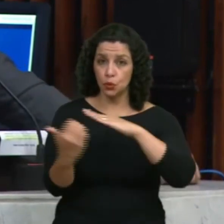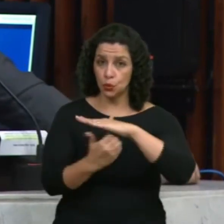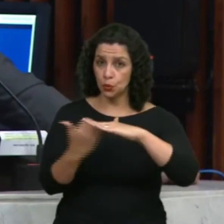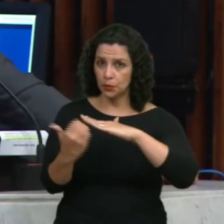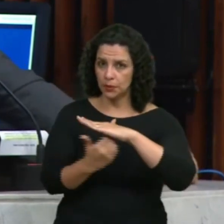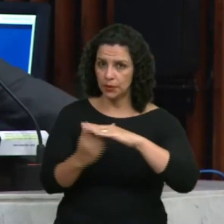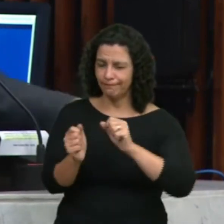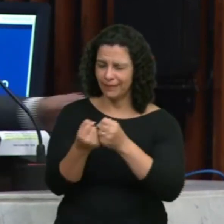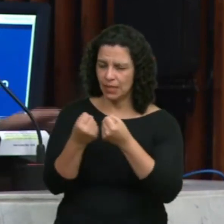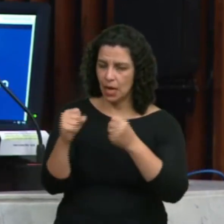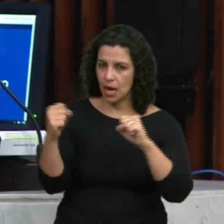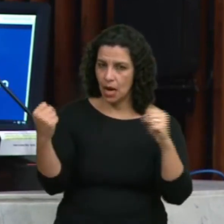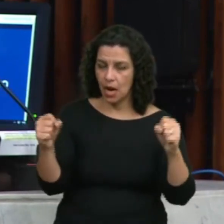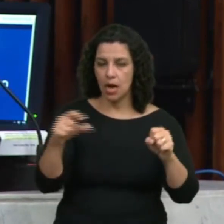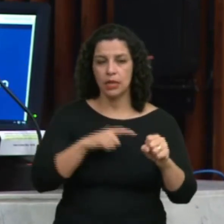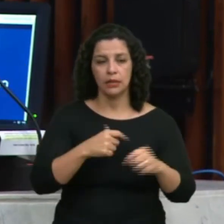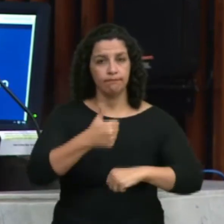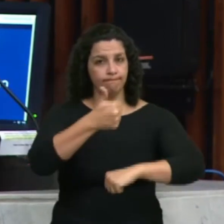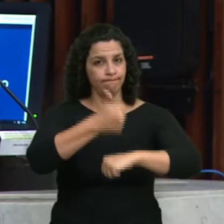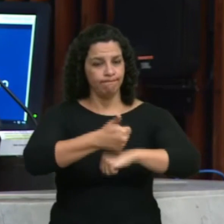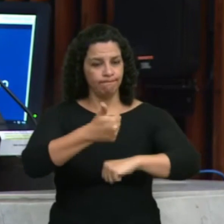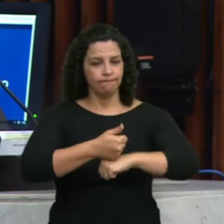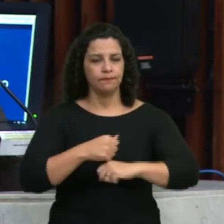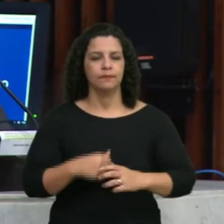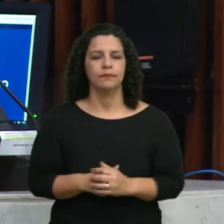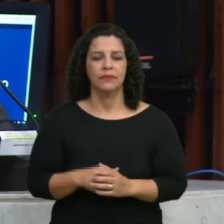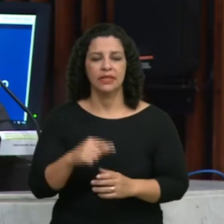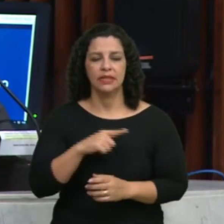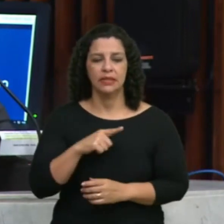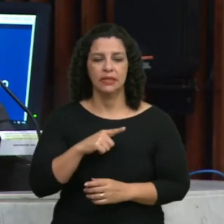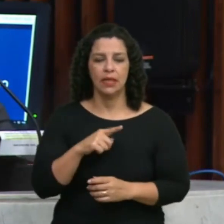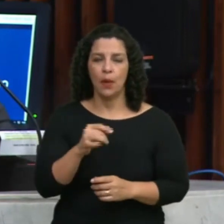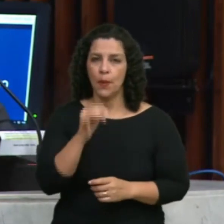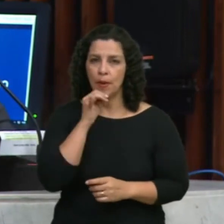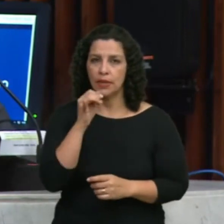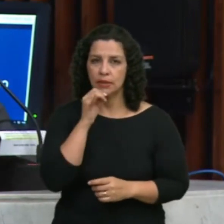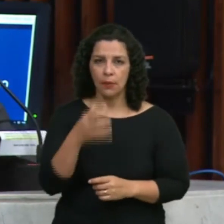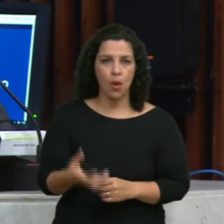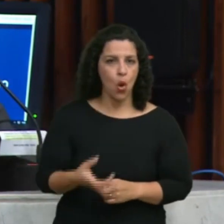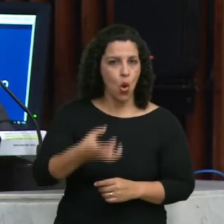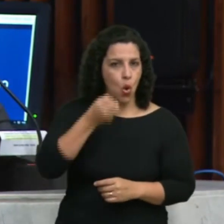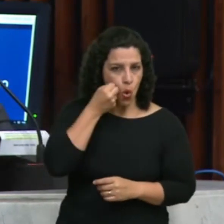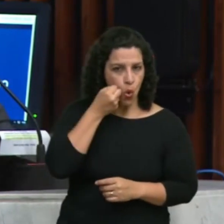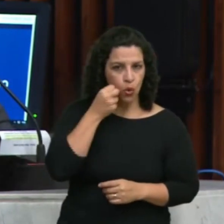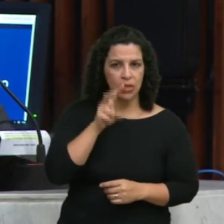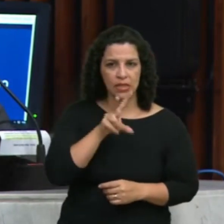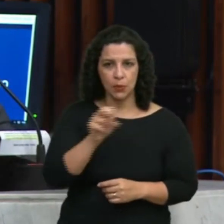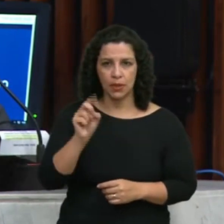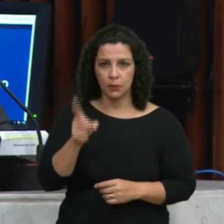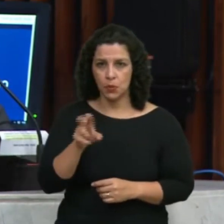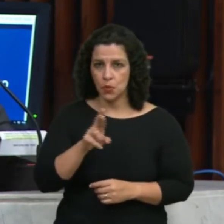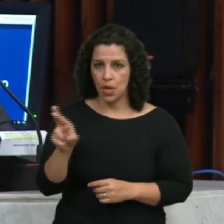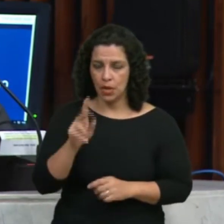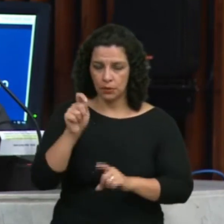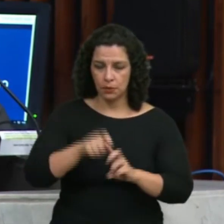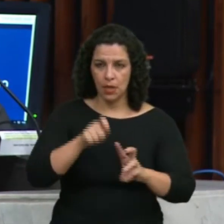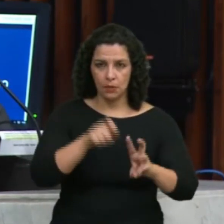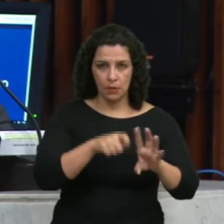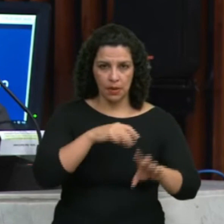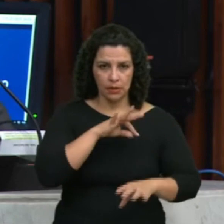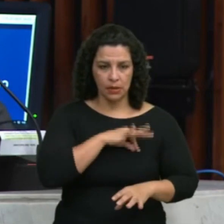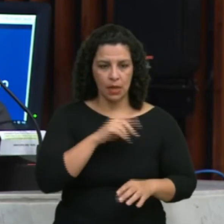que tem o seu proprietário, que tem uma retilada de lucro e dividendo no valor de 50 mil reais por mês,